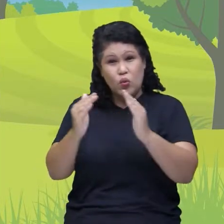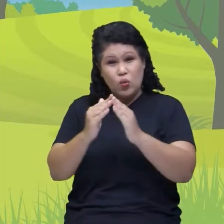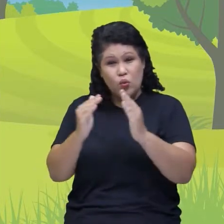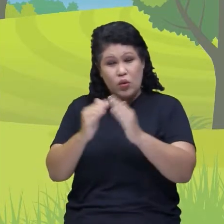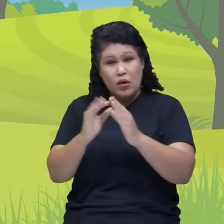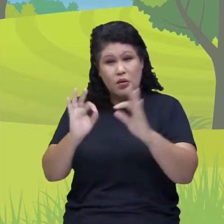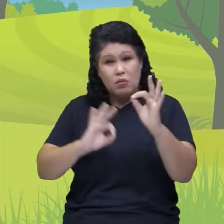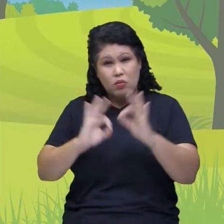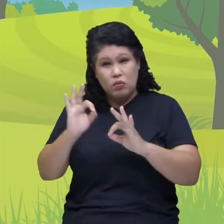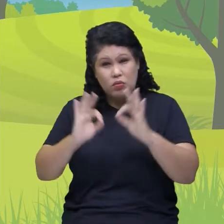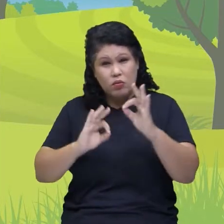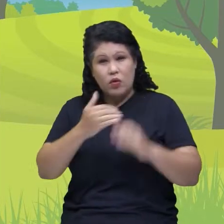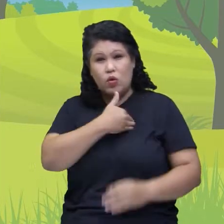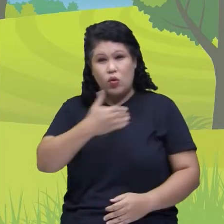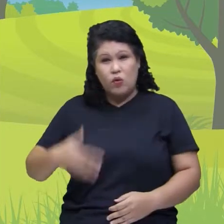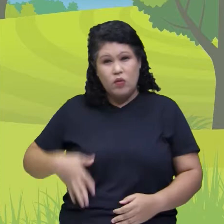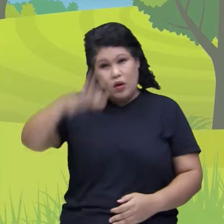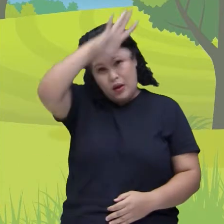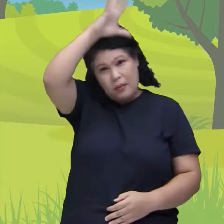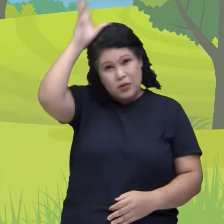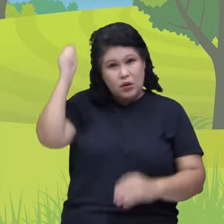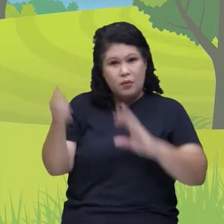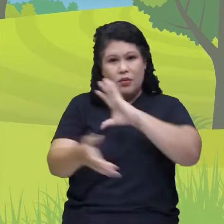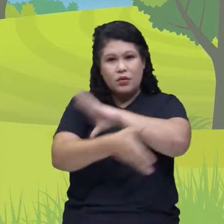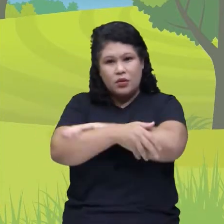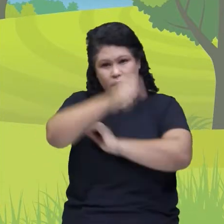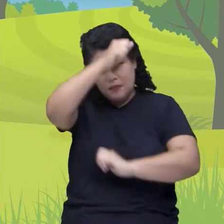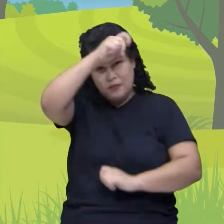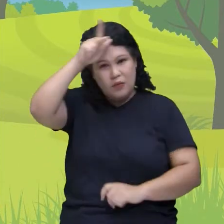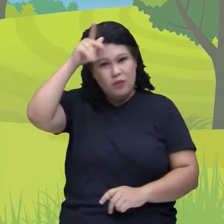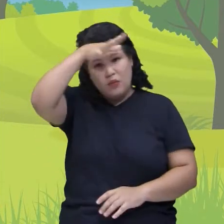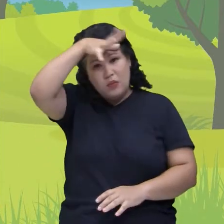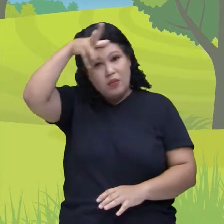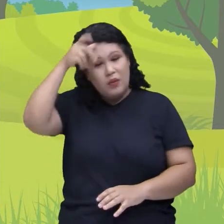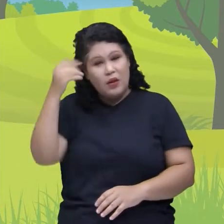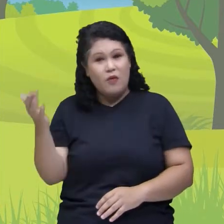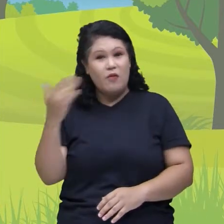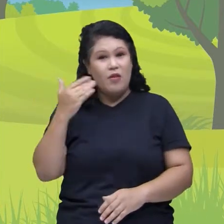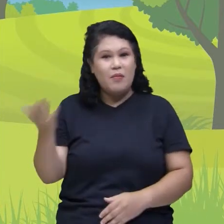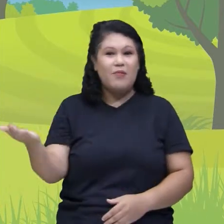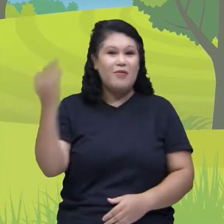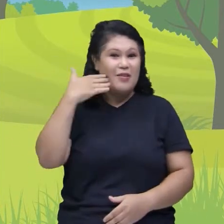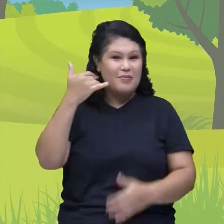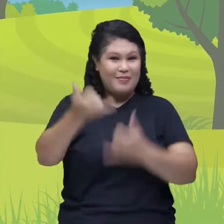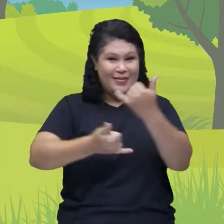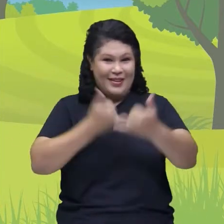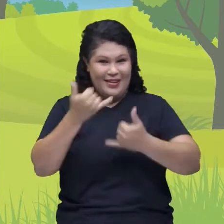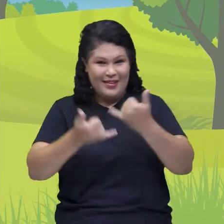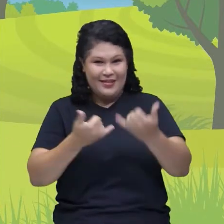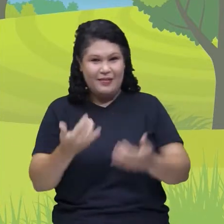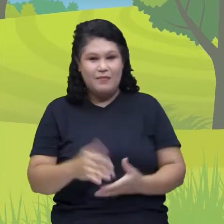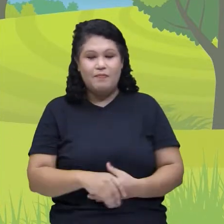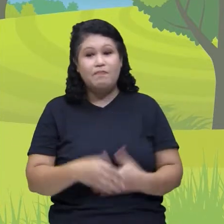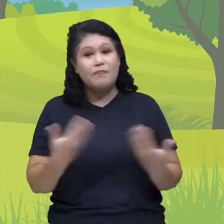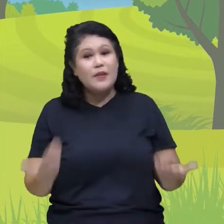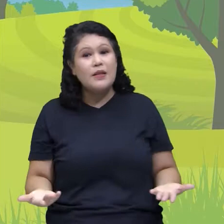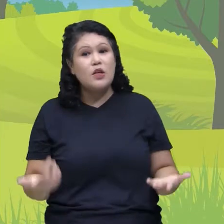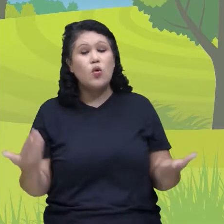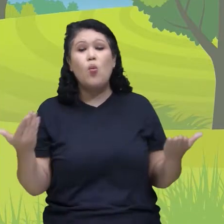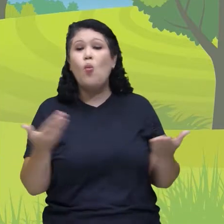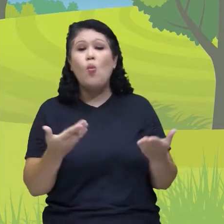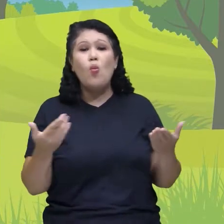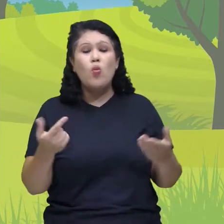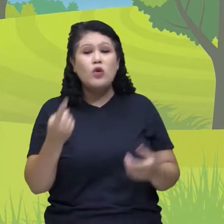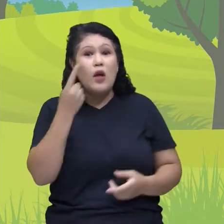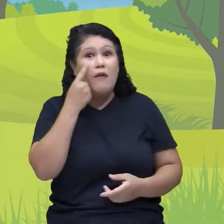Amazonas em parceria com a Prefeitura Municipal de Manaus. Estamos aqui no quadro EBA. Vamos brincar? Gente, hoje nós estamos aqui